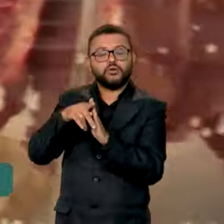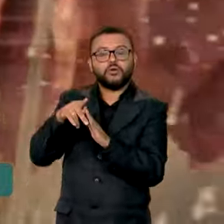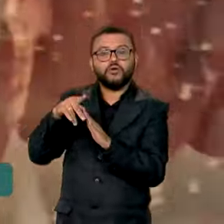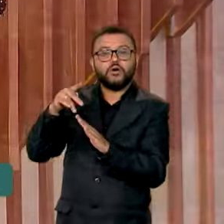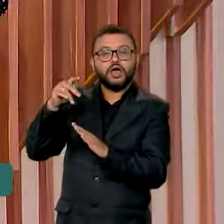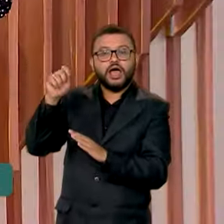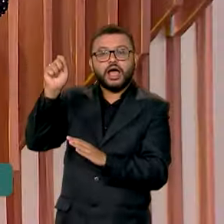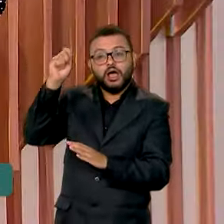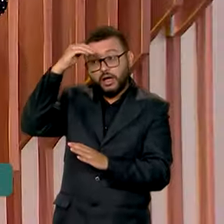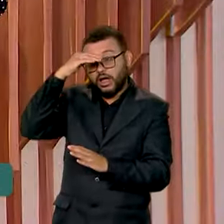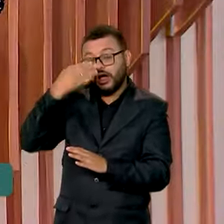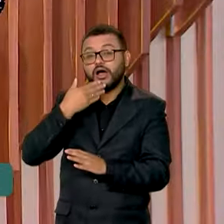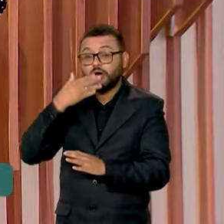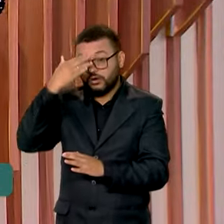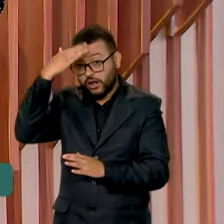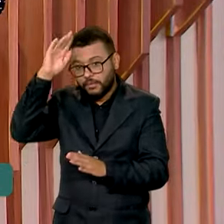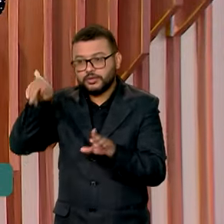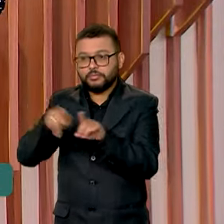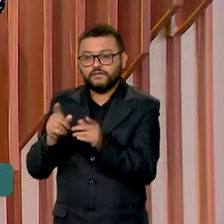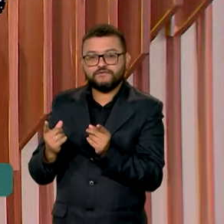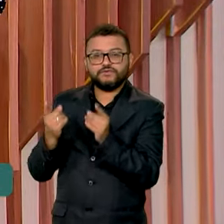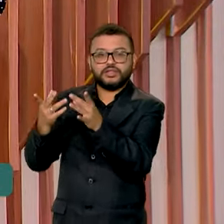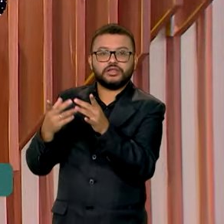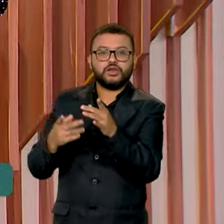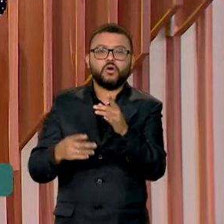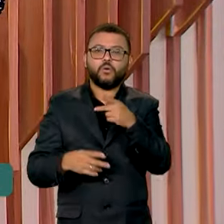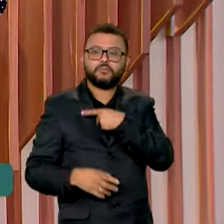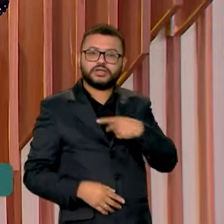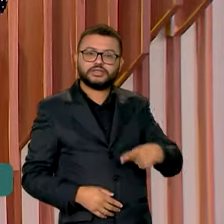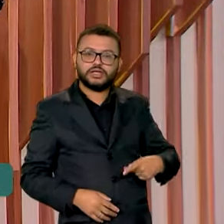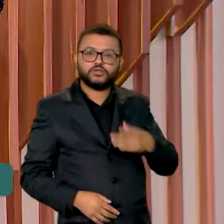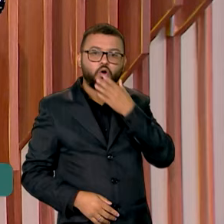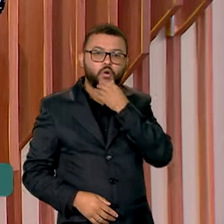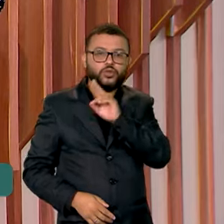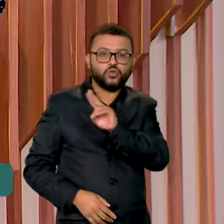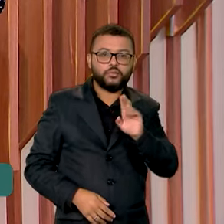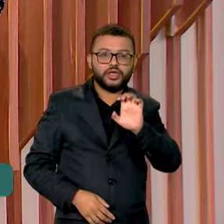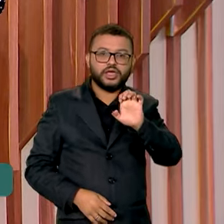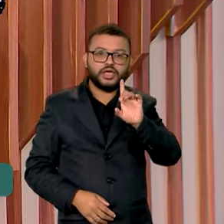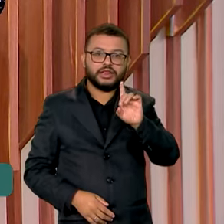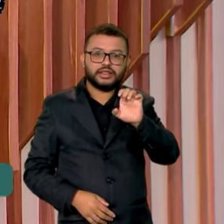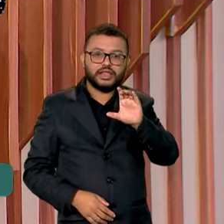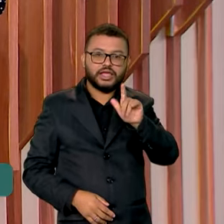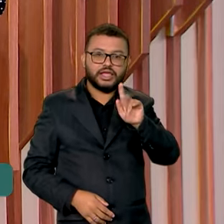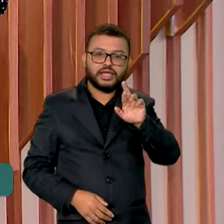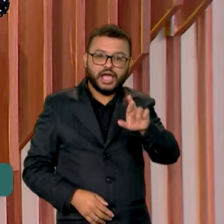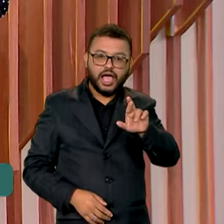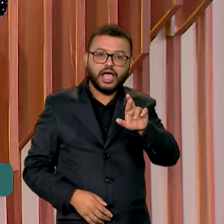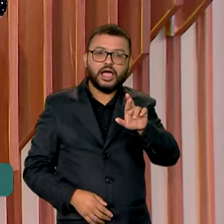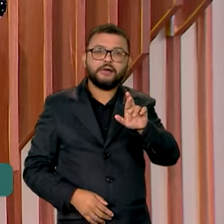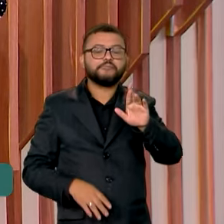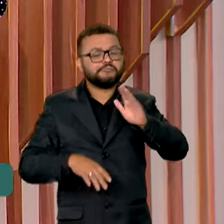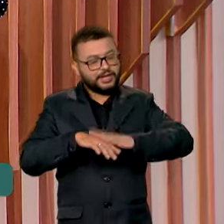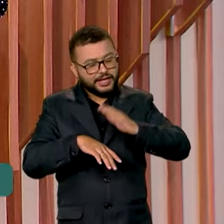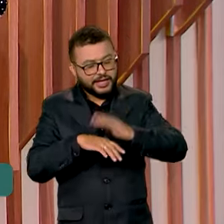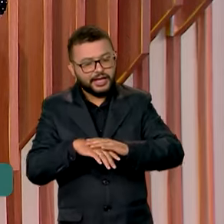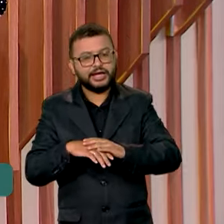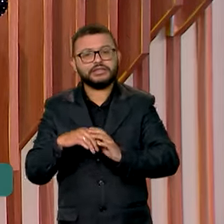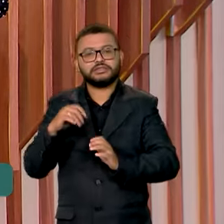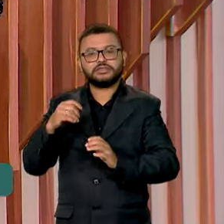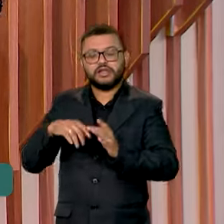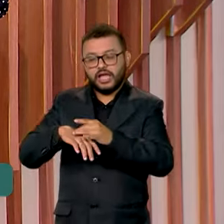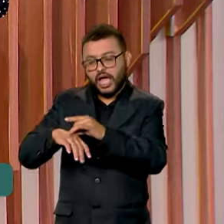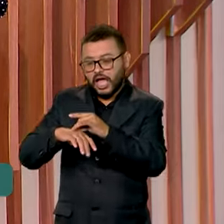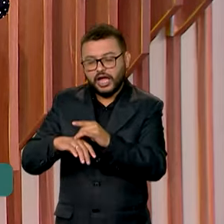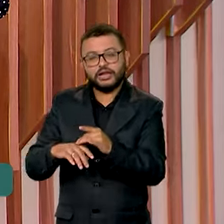e do mundo árabe. O presidente da Conab, Edegar Preto, defendeu que mais produção é bom